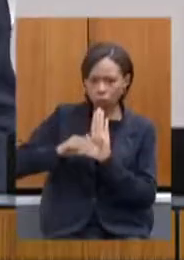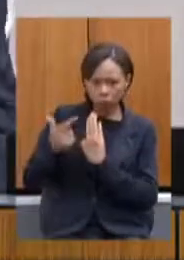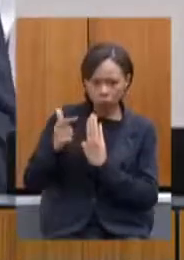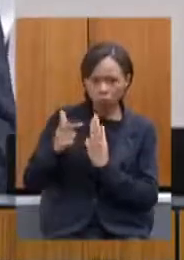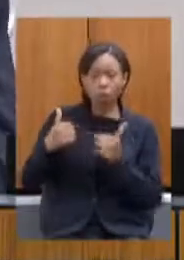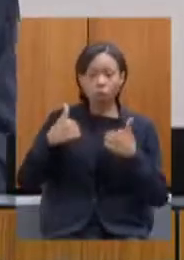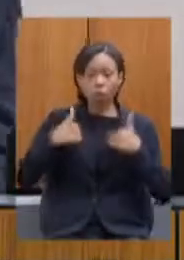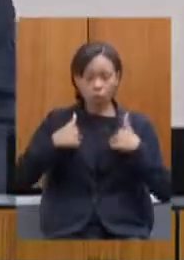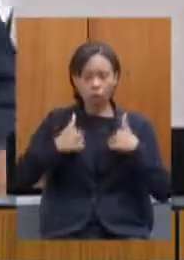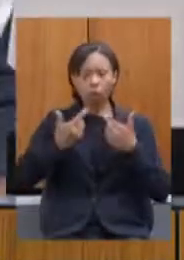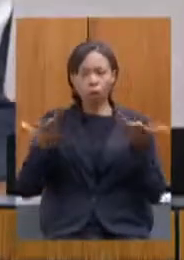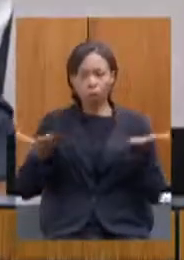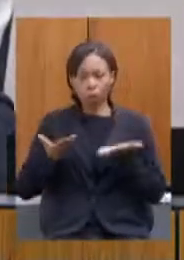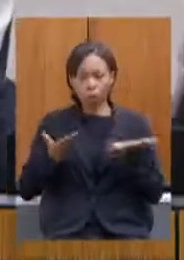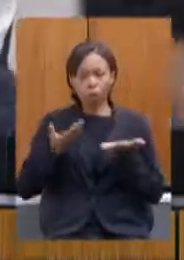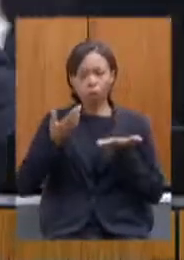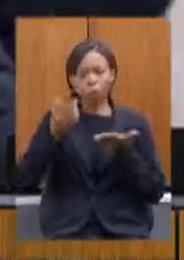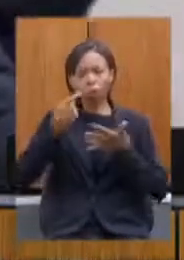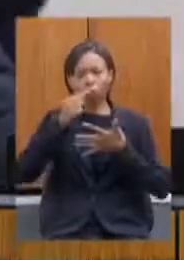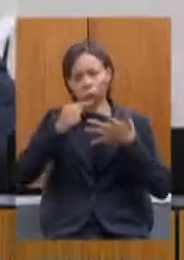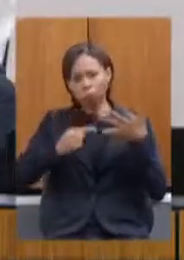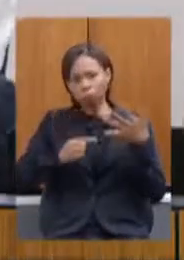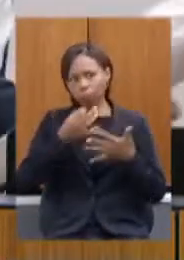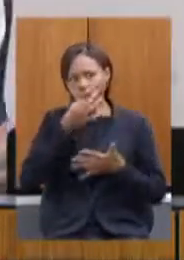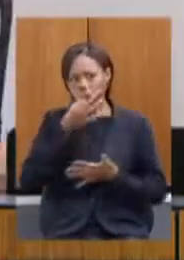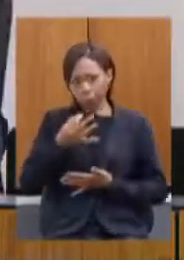colocações creio eu que